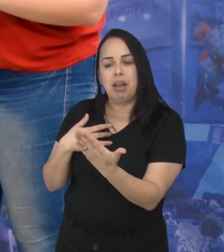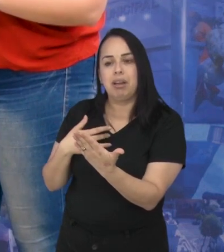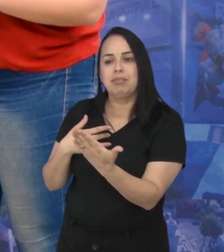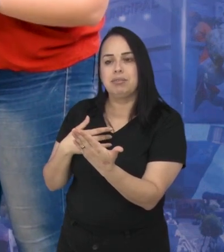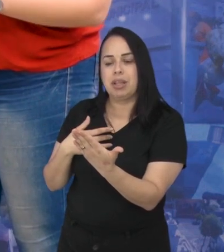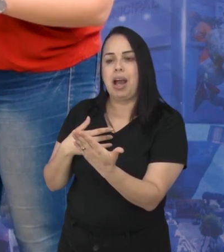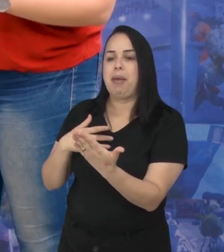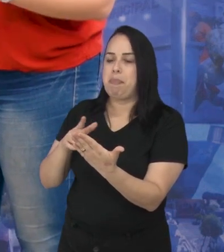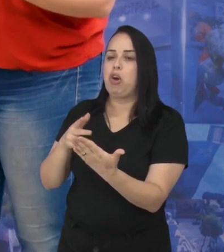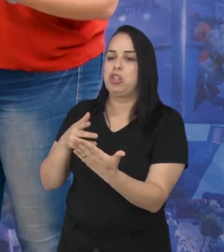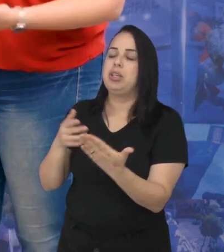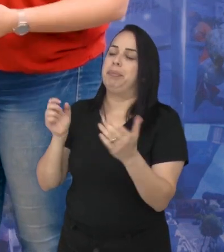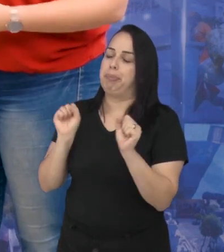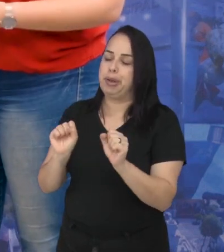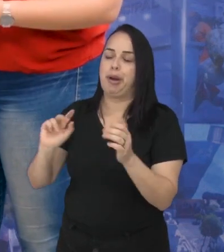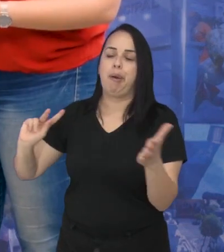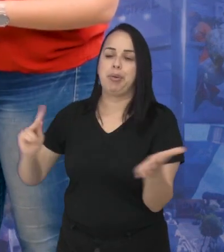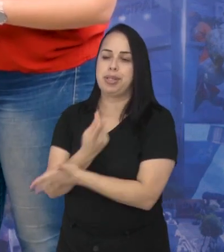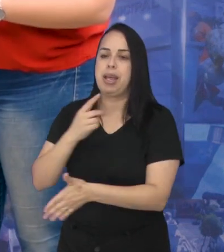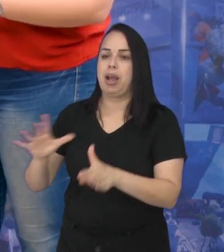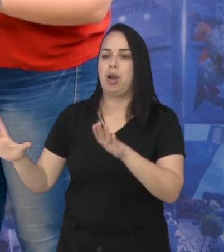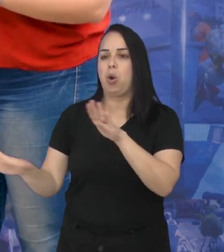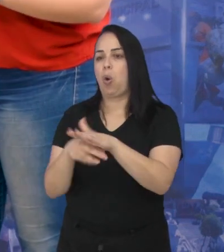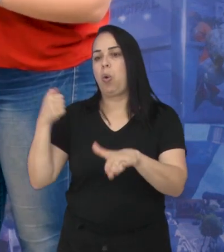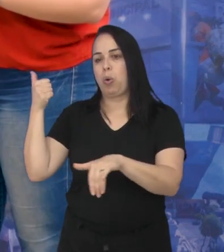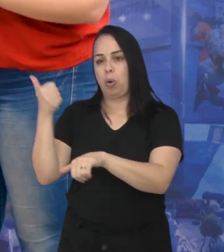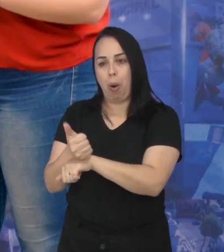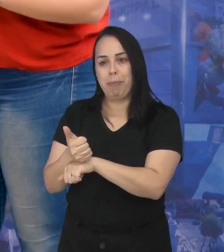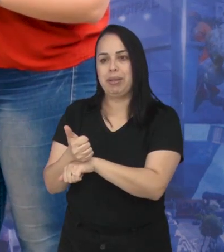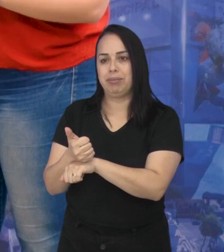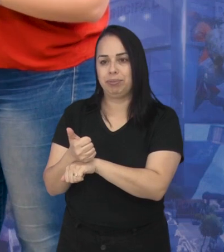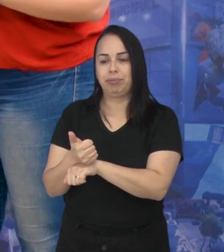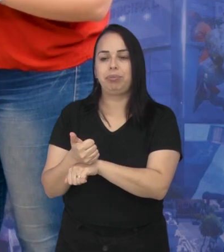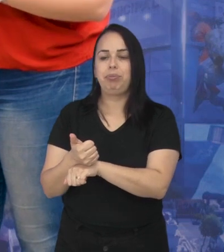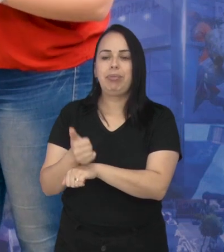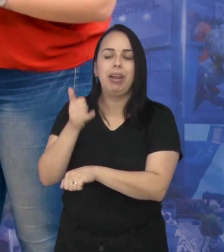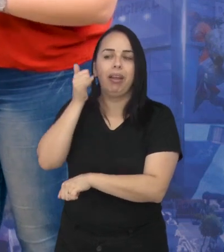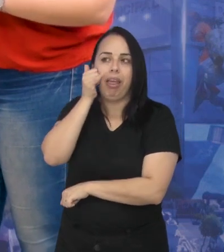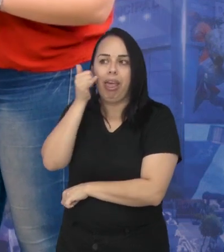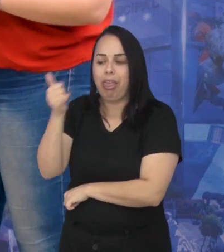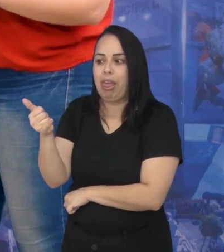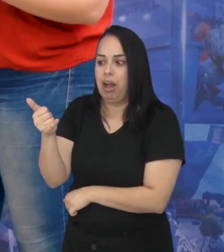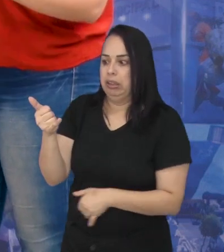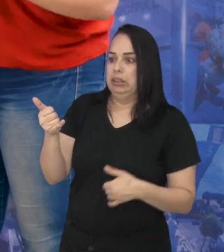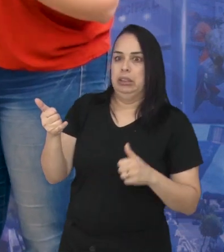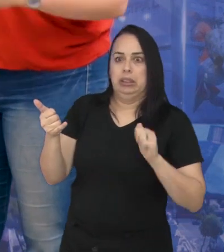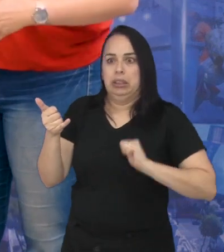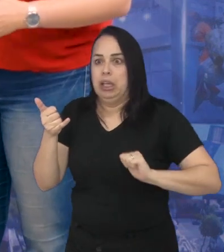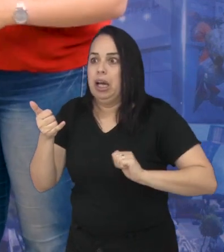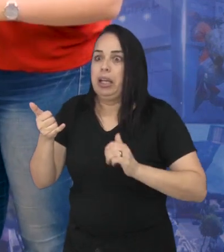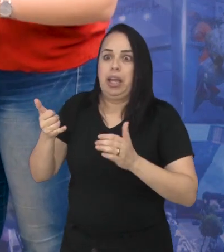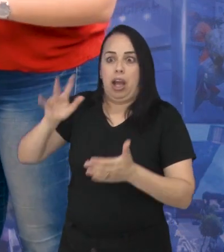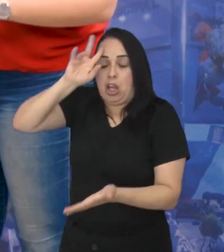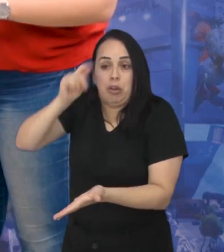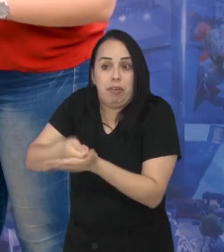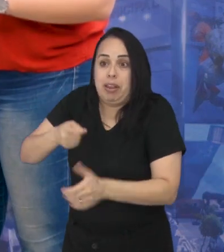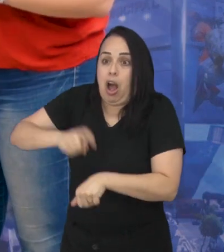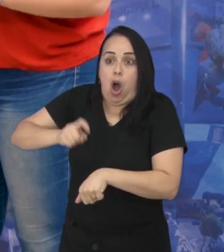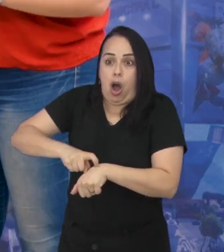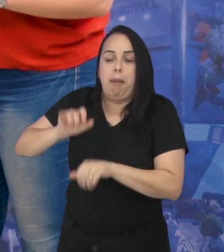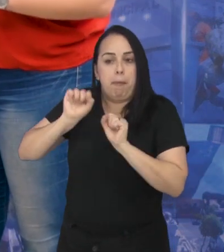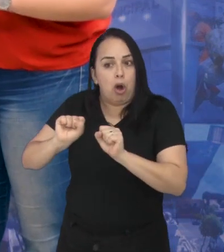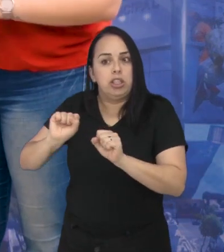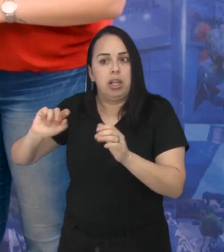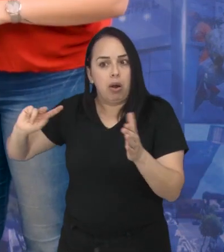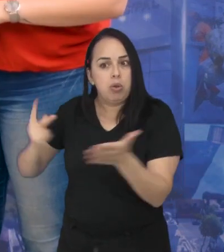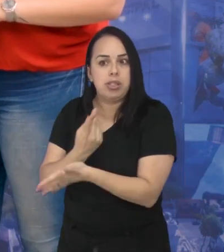gente pode ficar mais suscetível a golpe, por exemplo. Você acha que isso facilita para a gente receber uma ligação, já ficar desesperado para resolver e pode ser